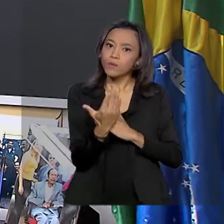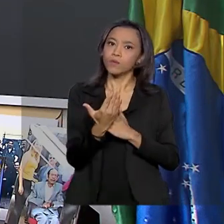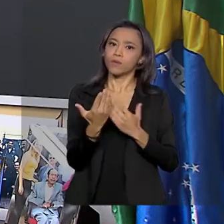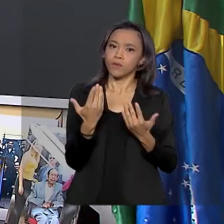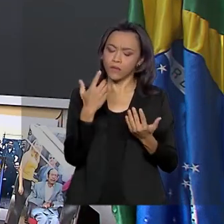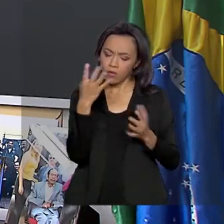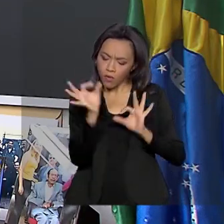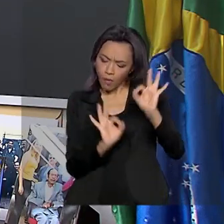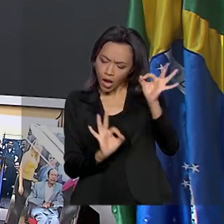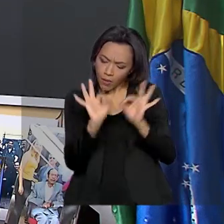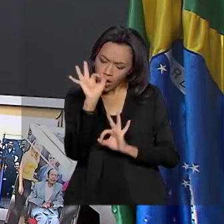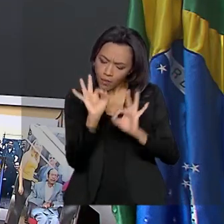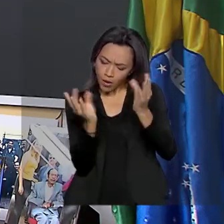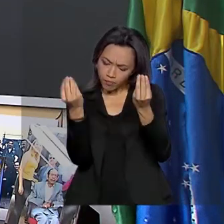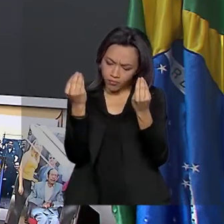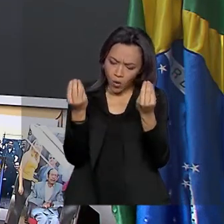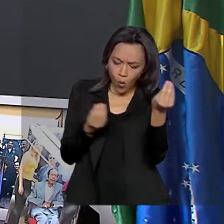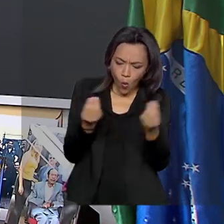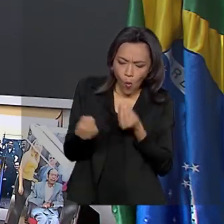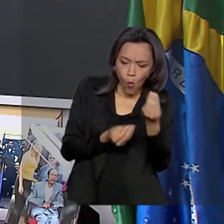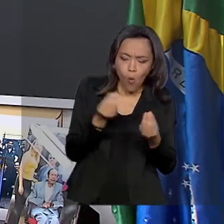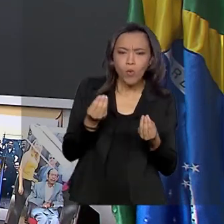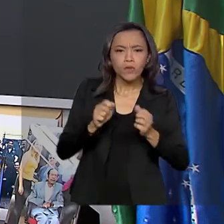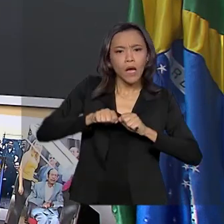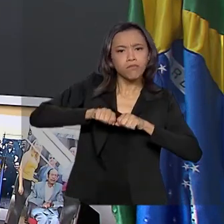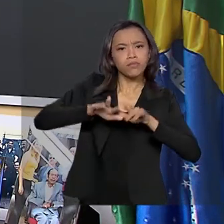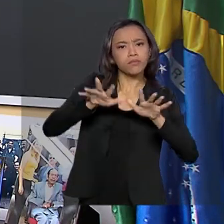traçado da propagação internacional desses vírus.